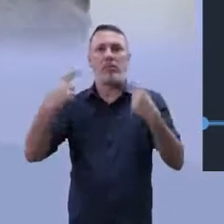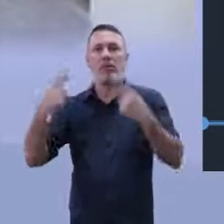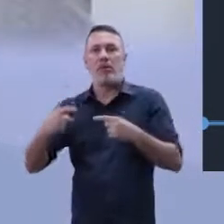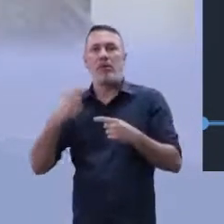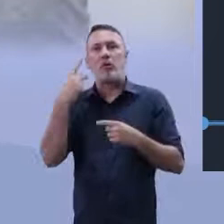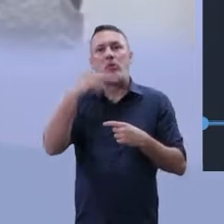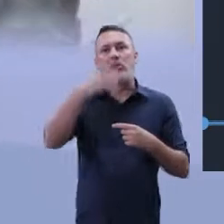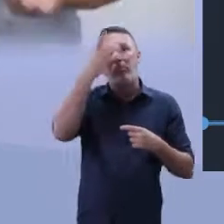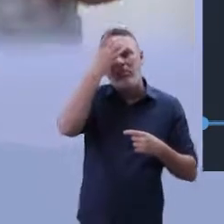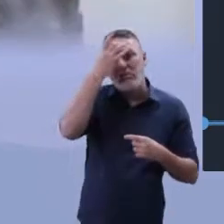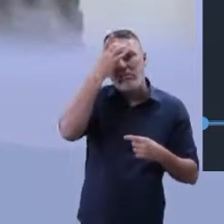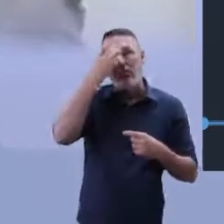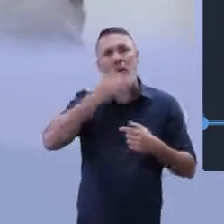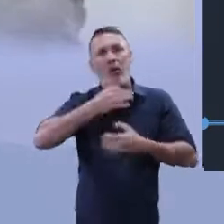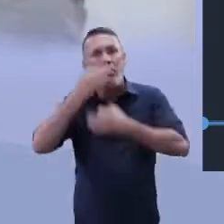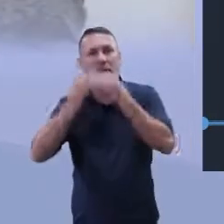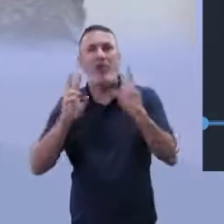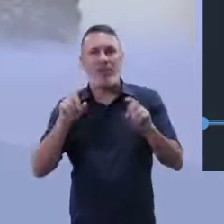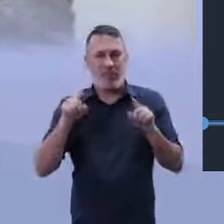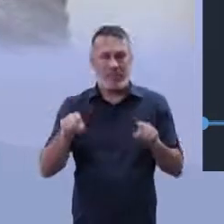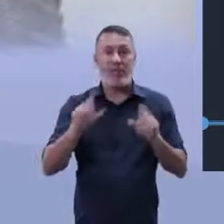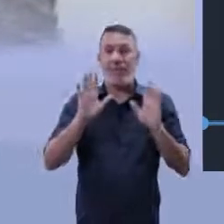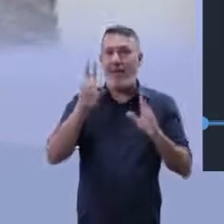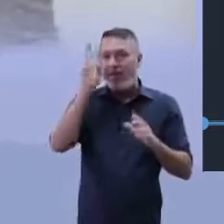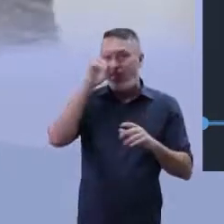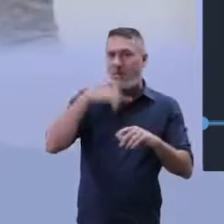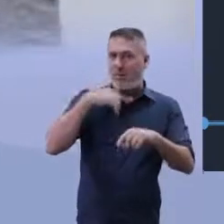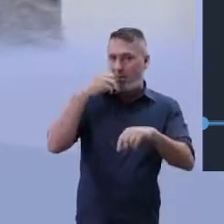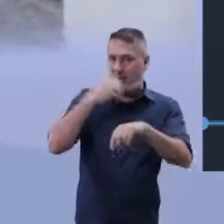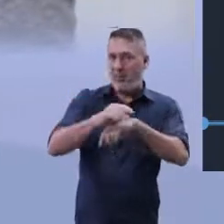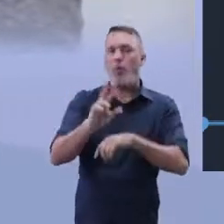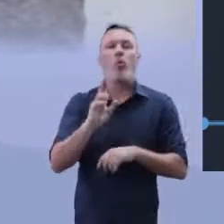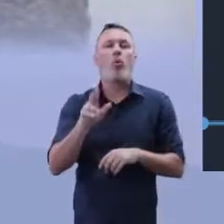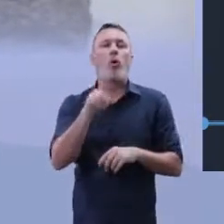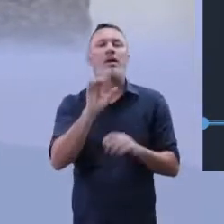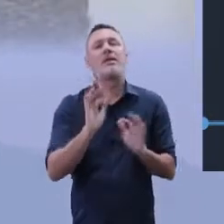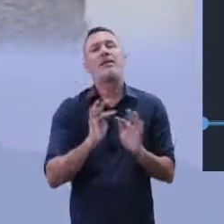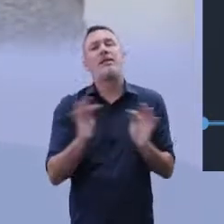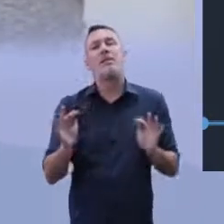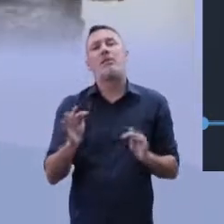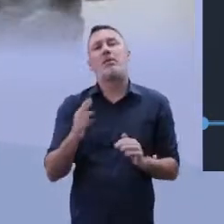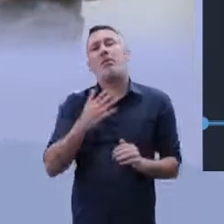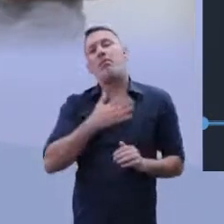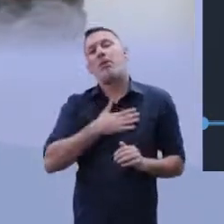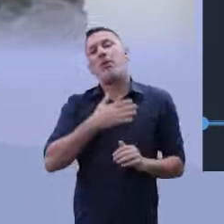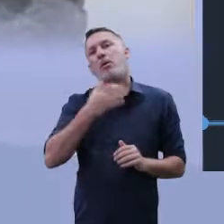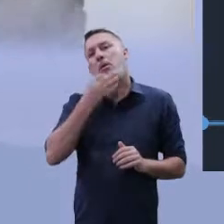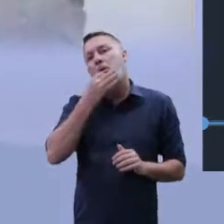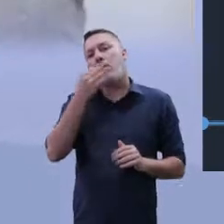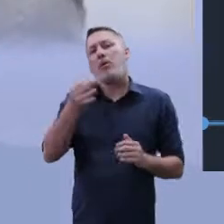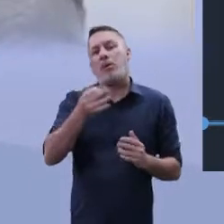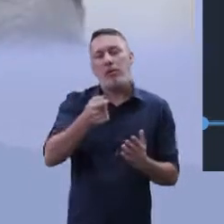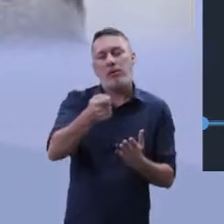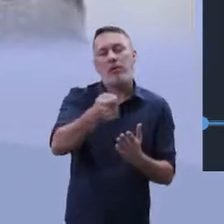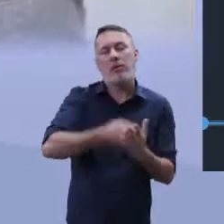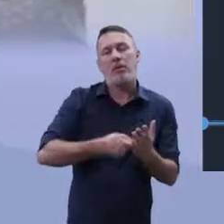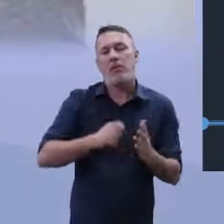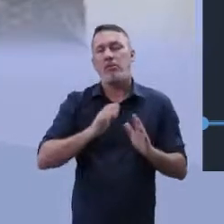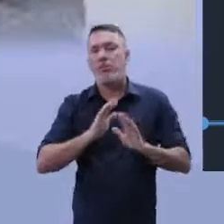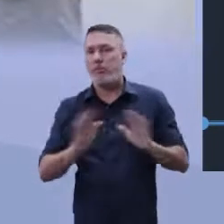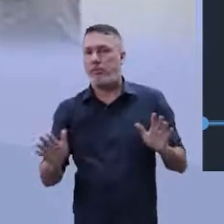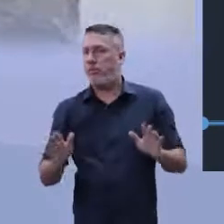caminho argumentativo, o que você pensa sobre essa problemática. Mas eu disse a vocês que não é simplesmente isso. Na sua